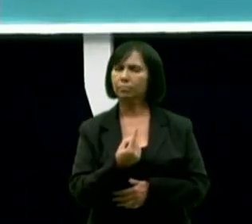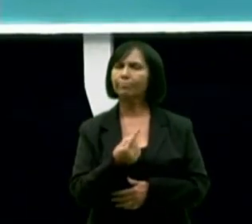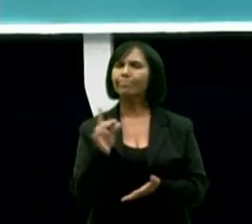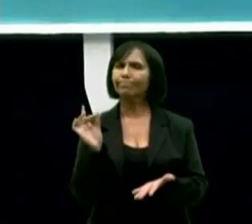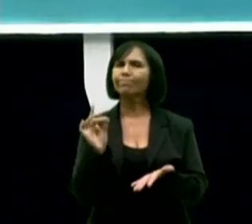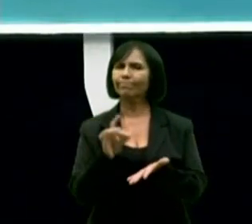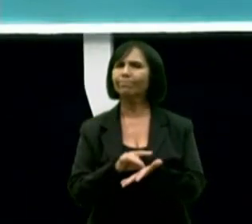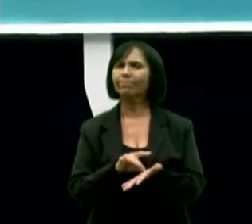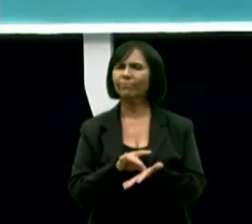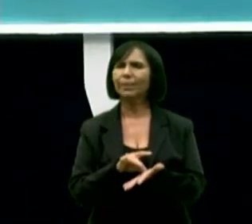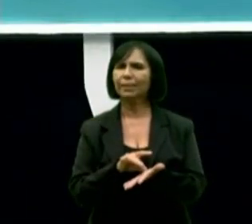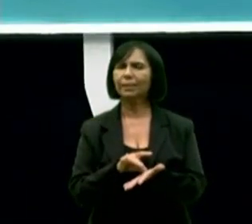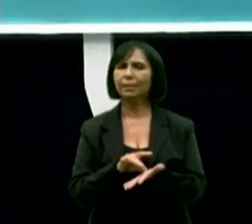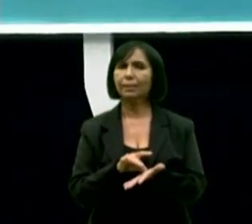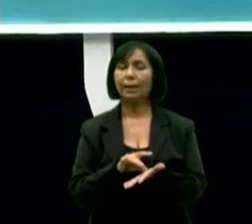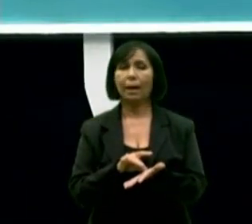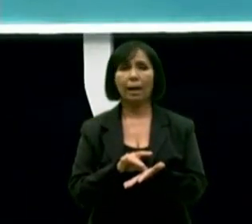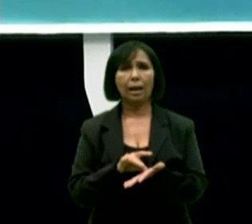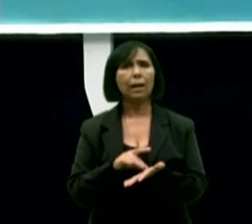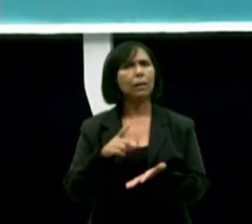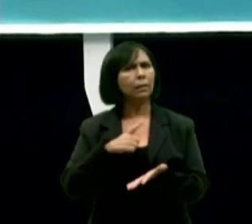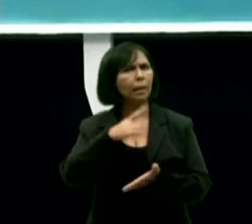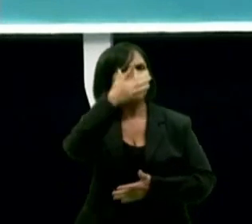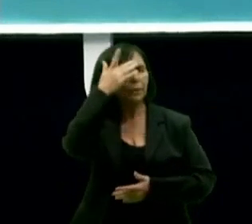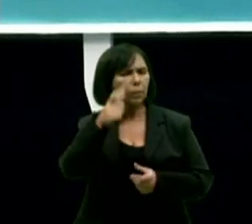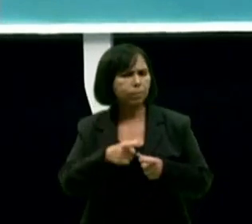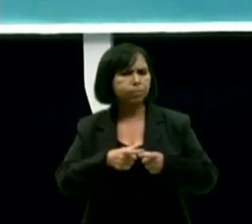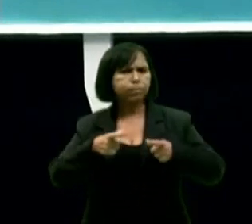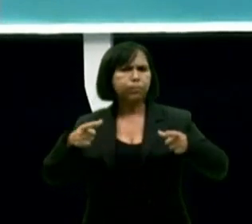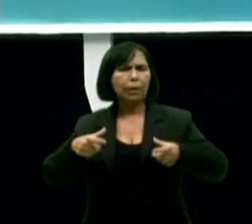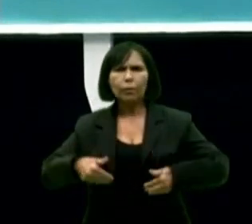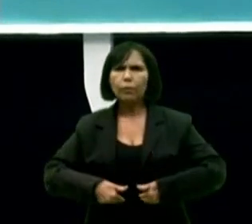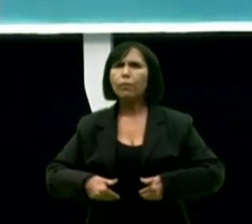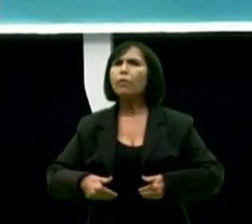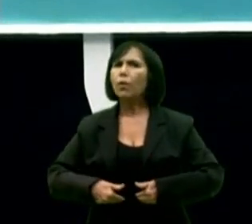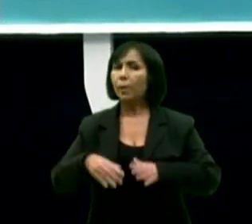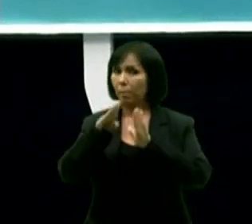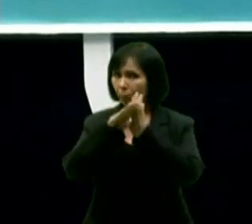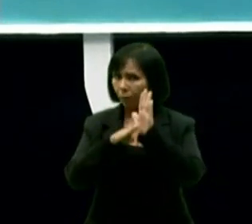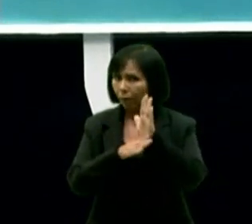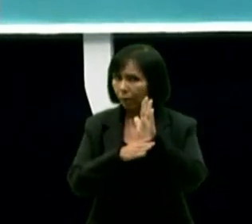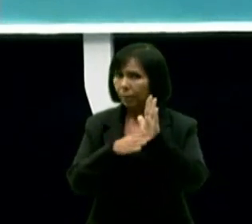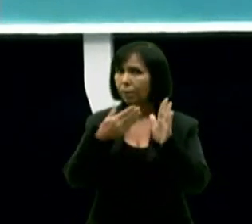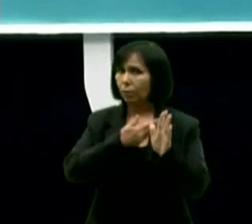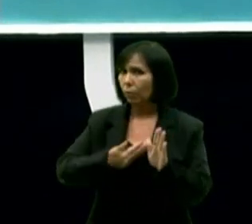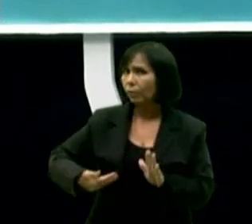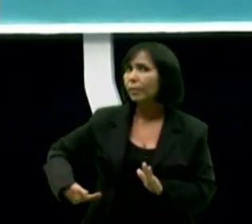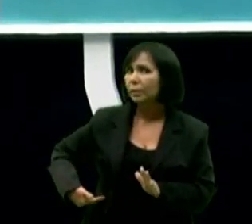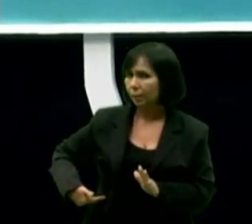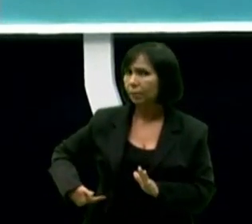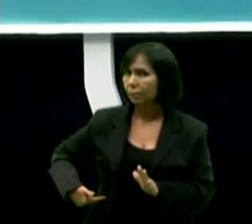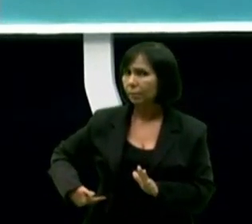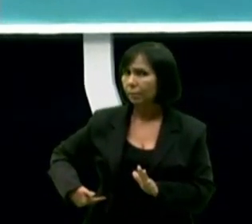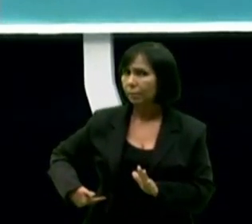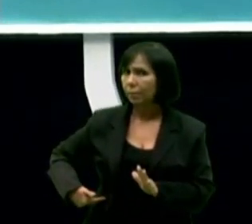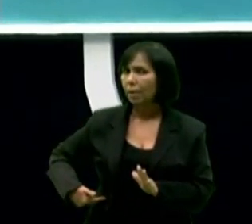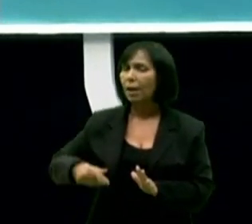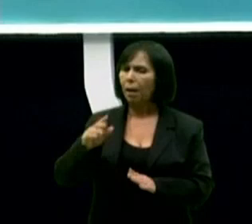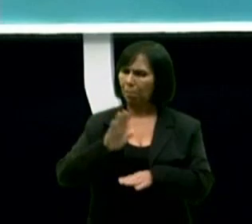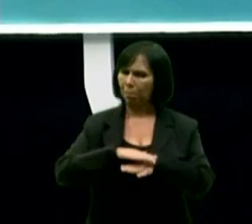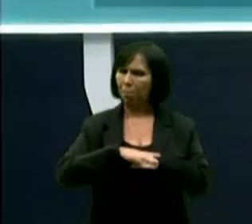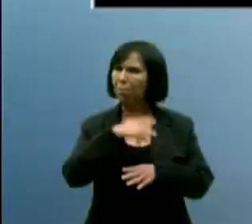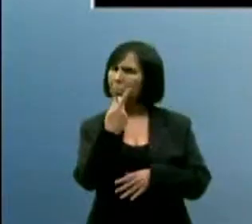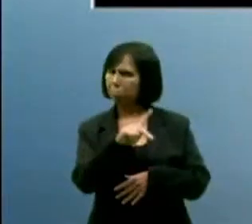gente ainda hoje está passando fome. Dos programas do governo, e isso é uma ação de competência do